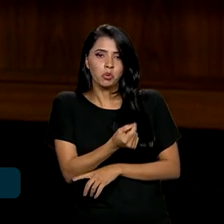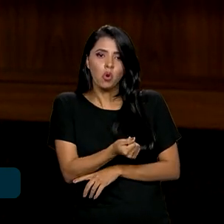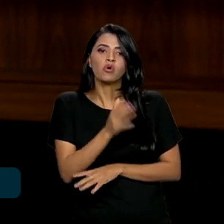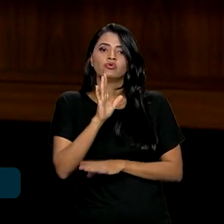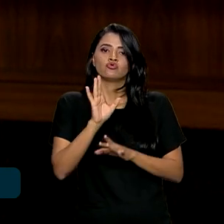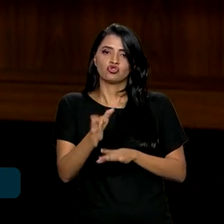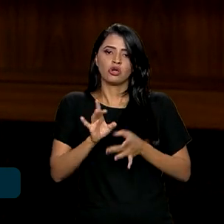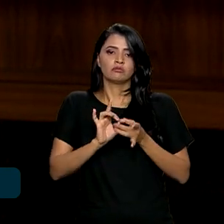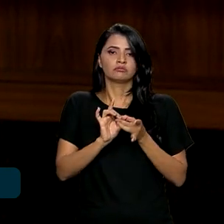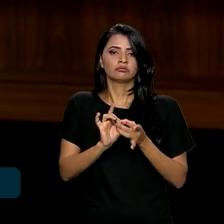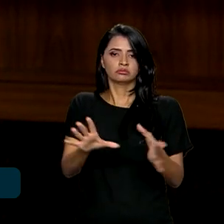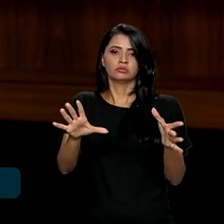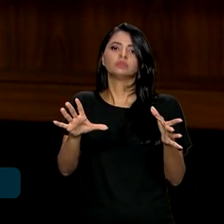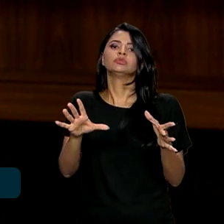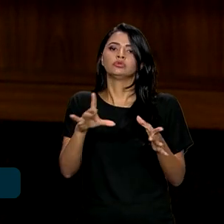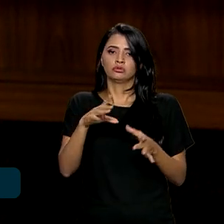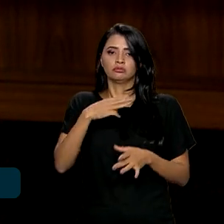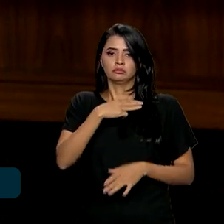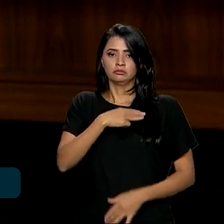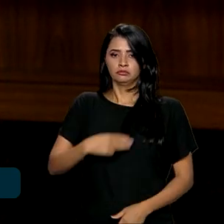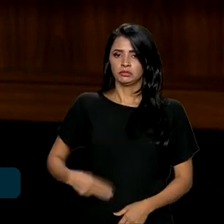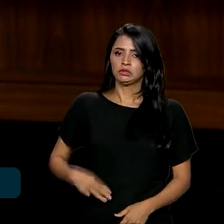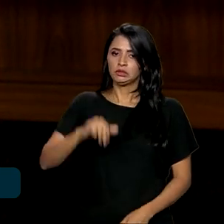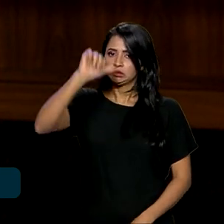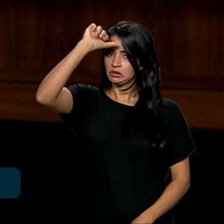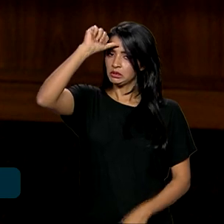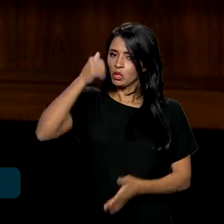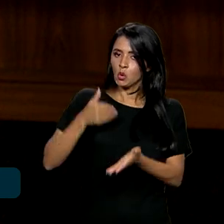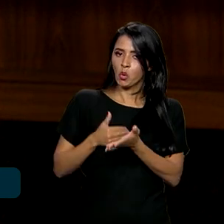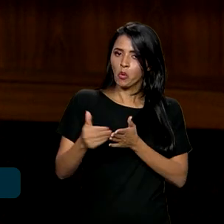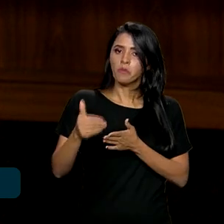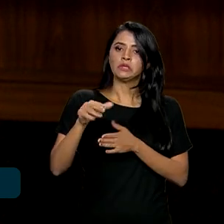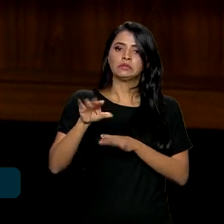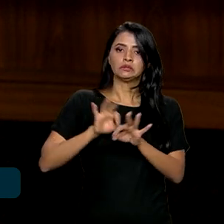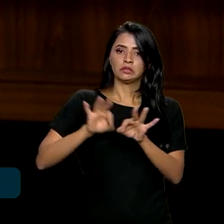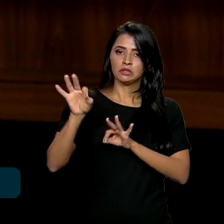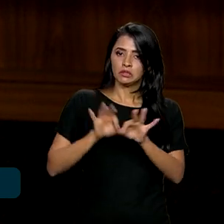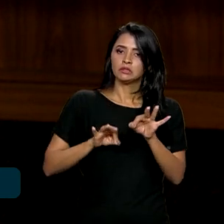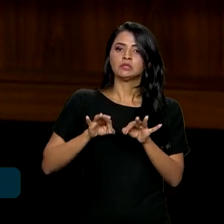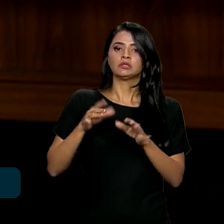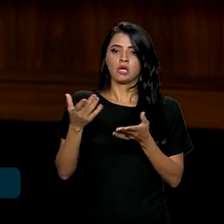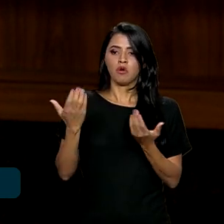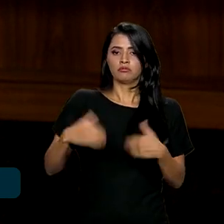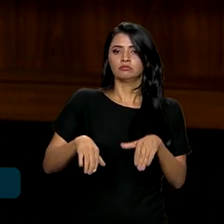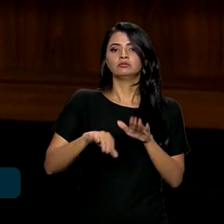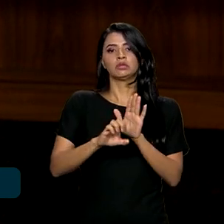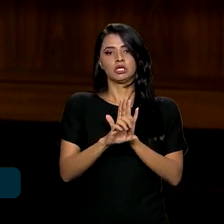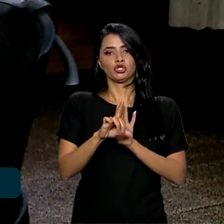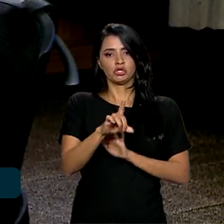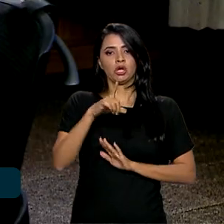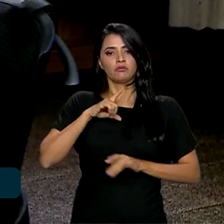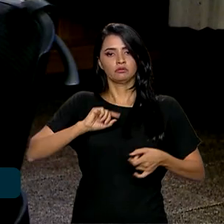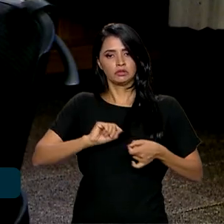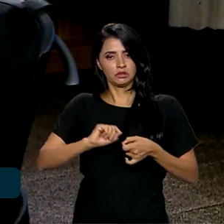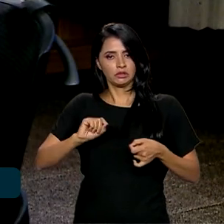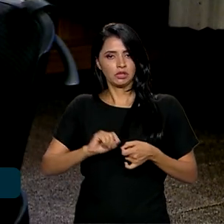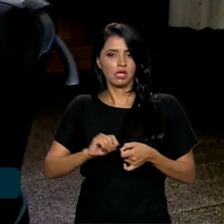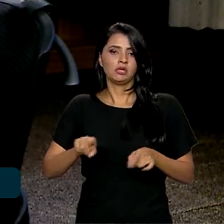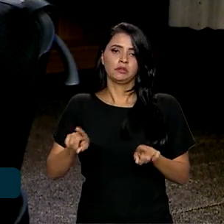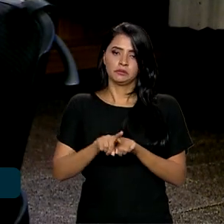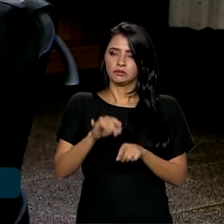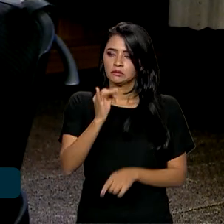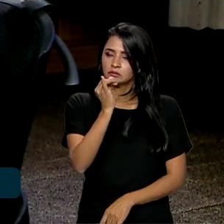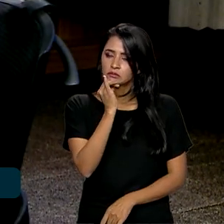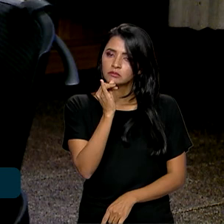autorizou a ministra Esté a iniciar um processo de preparação e realização de concursos. Isso vale, por